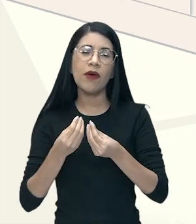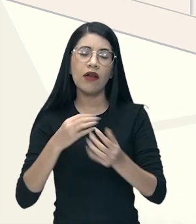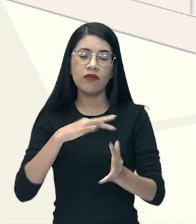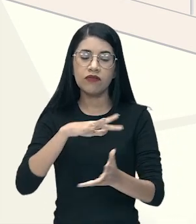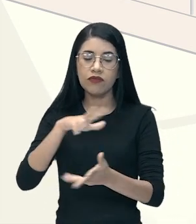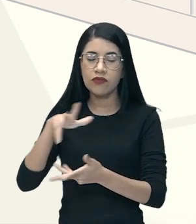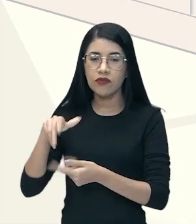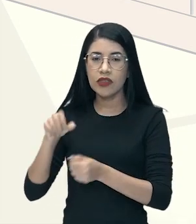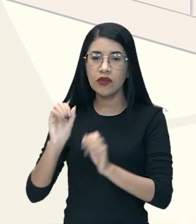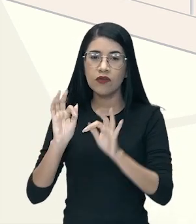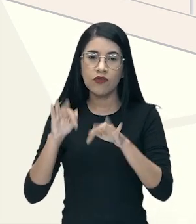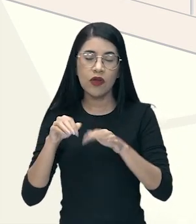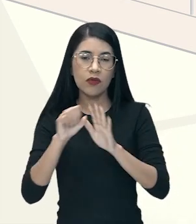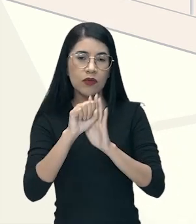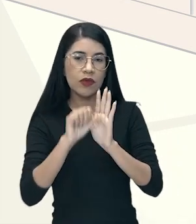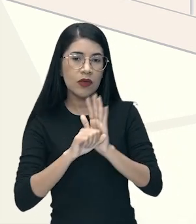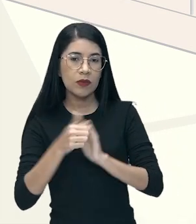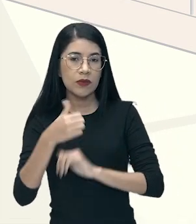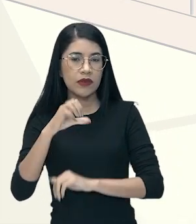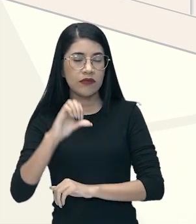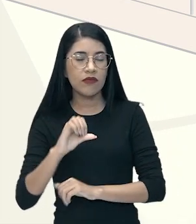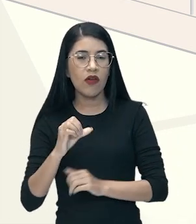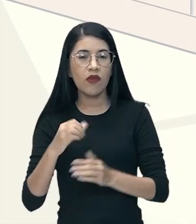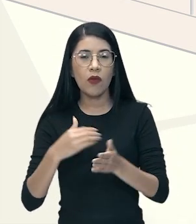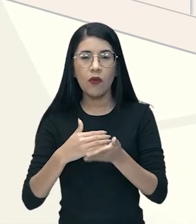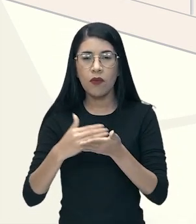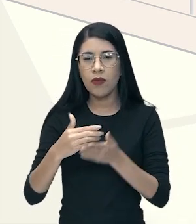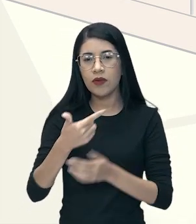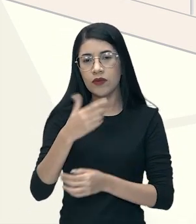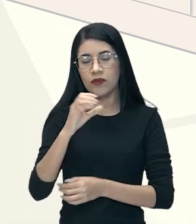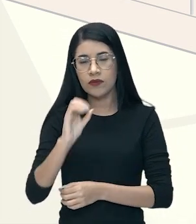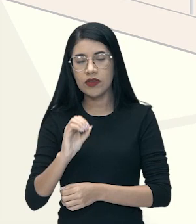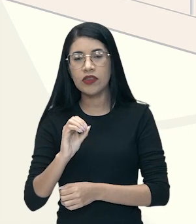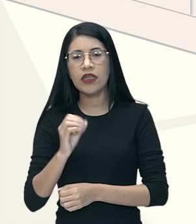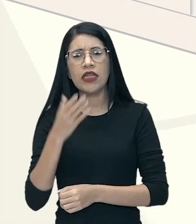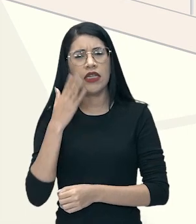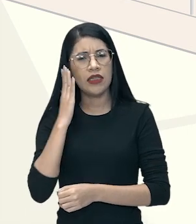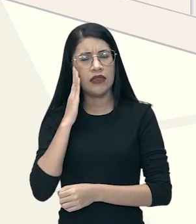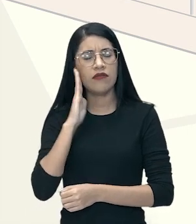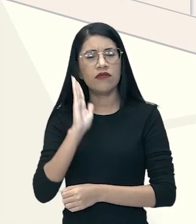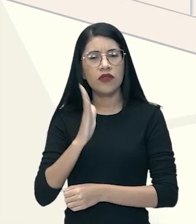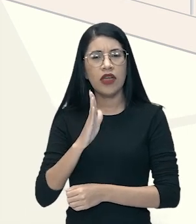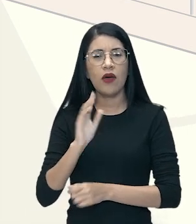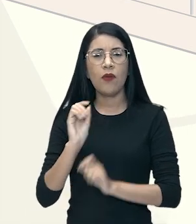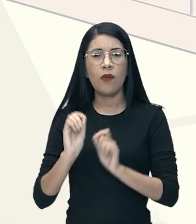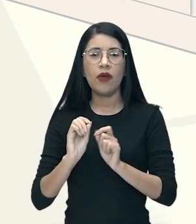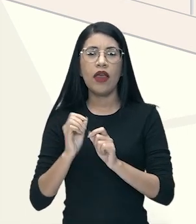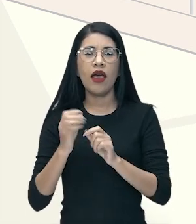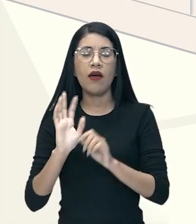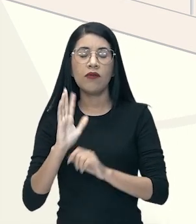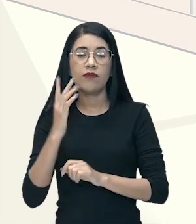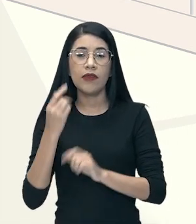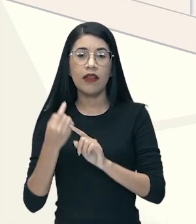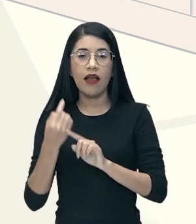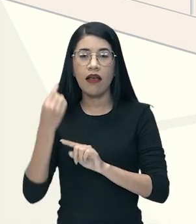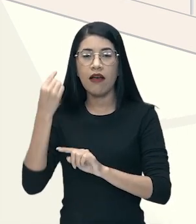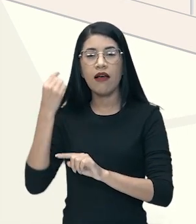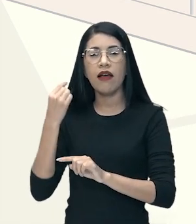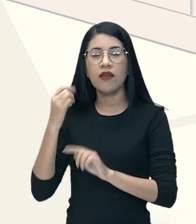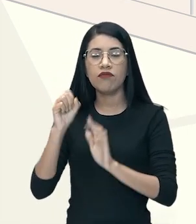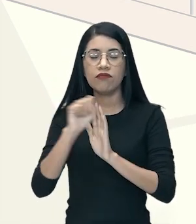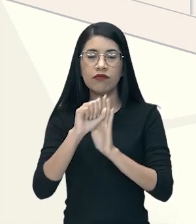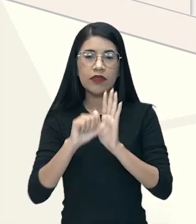final do século XIX e início do século XX? A gente já entendeu que lá, no final do século XIX, melhor, na